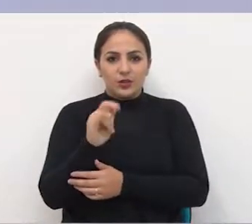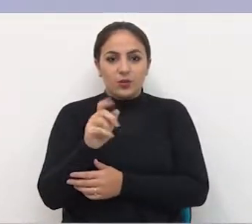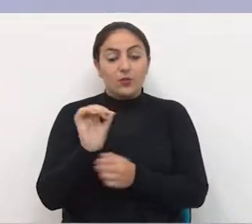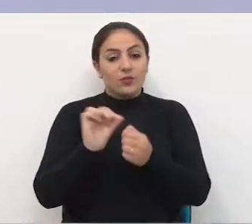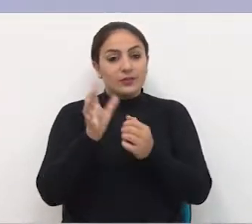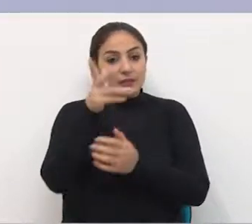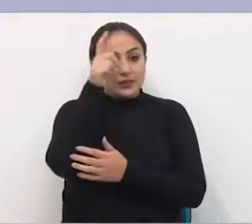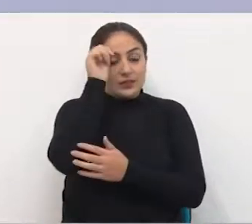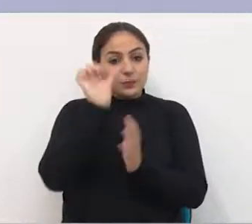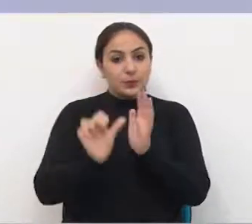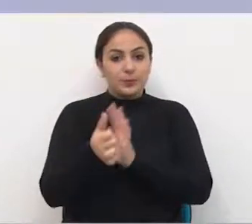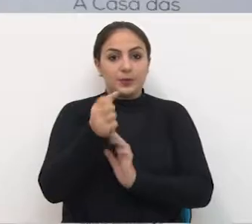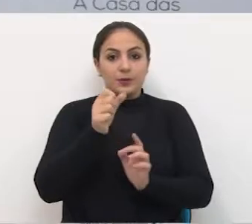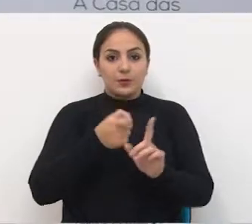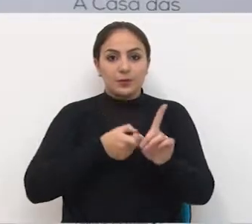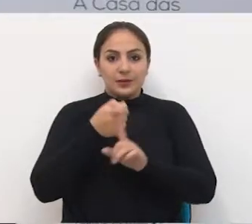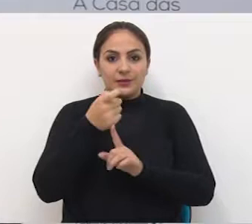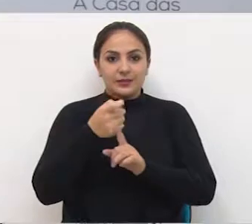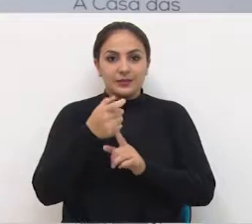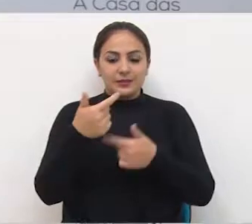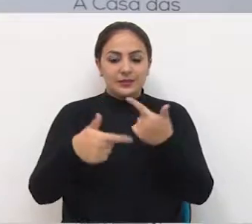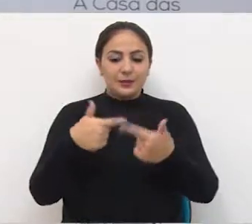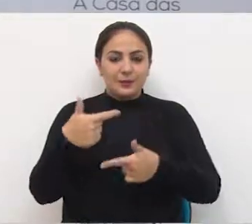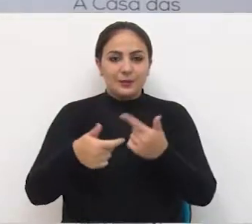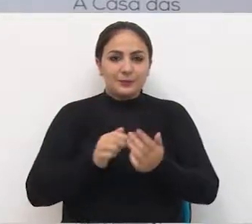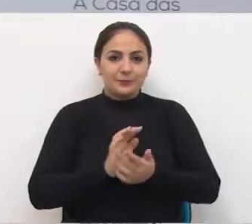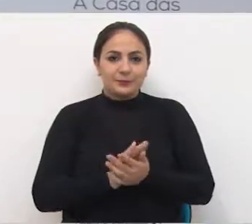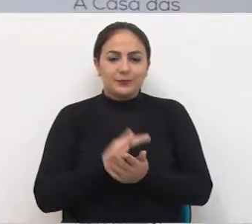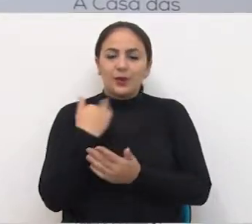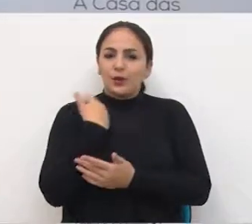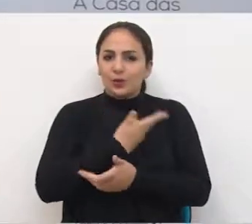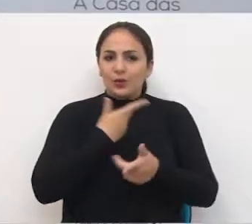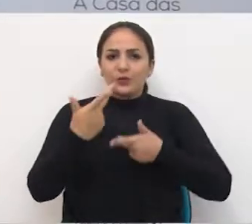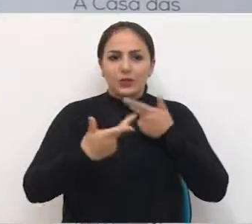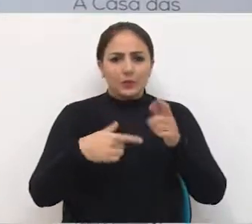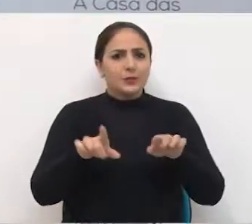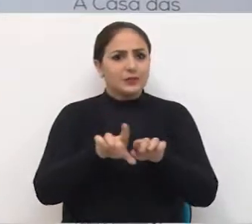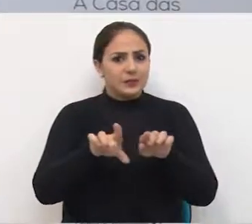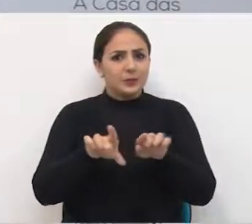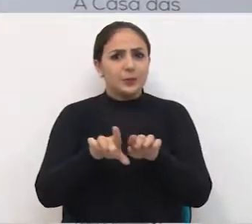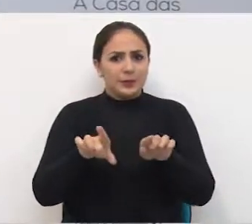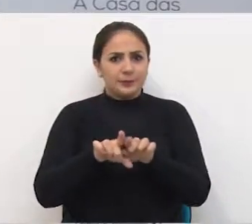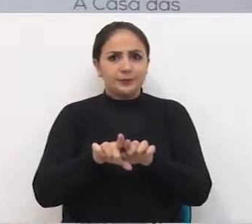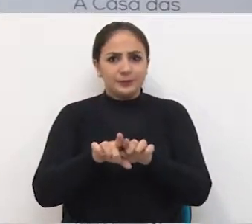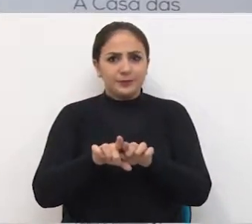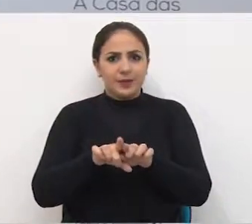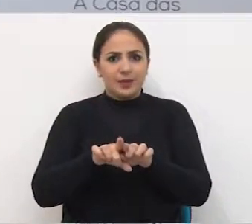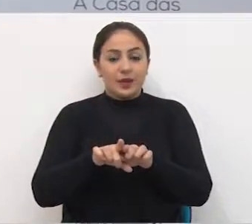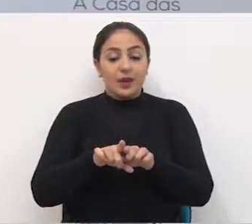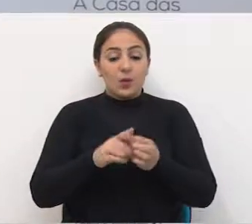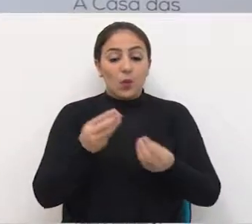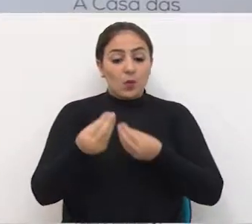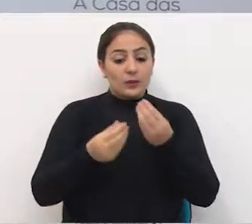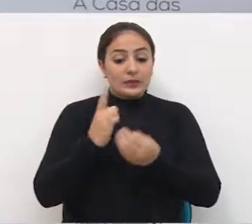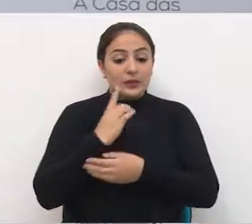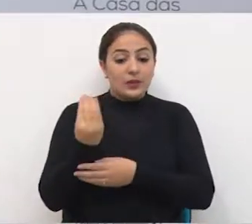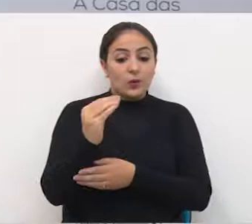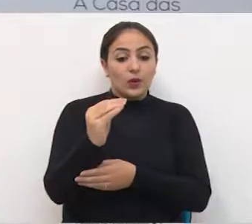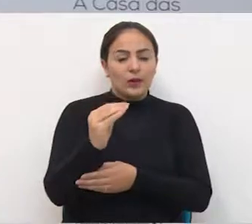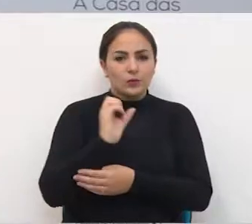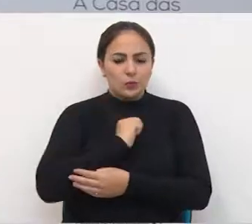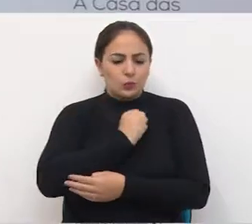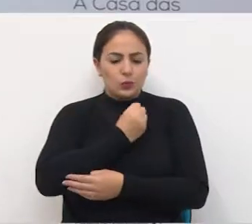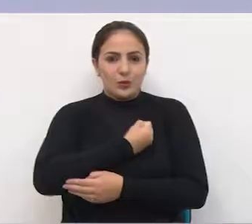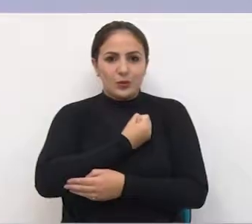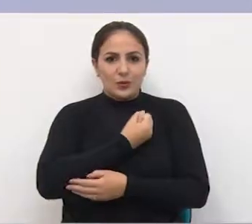primeiros meses de mandato. Destacamos também a nossa indicação para que haja a colocação de números nos